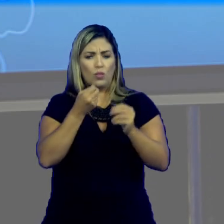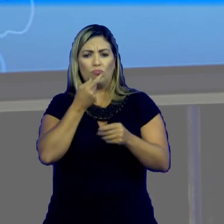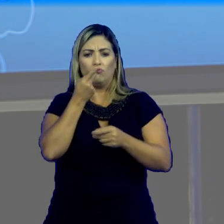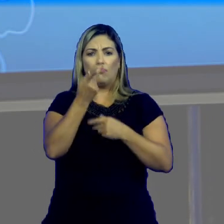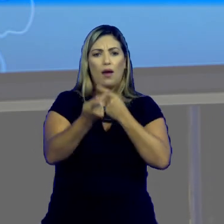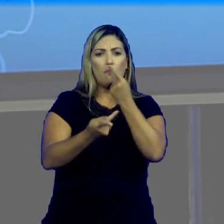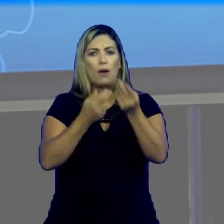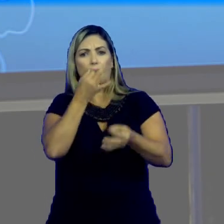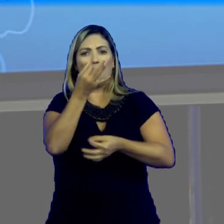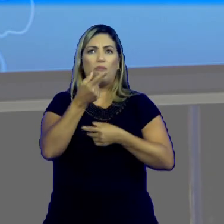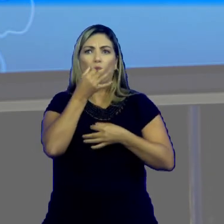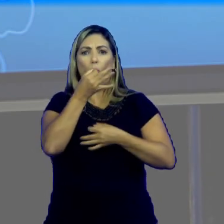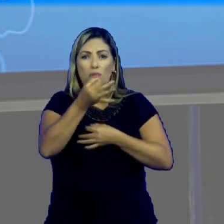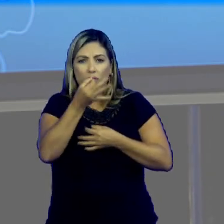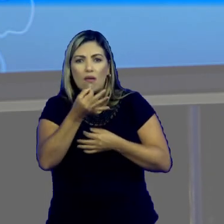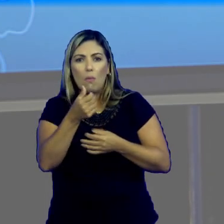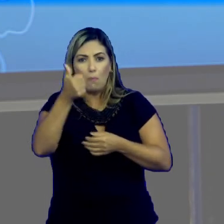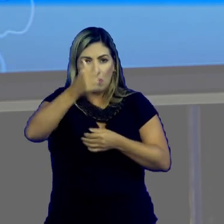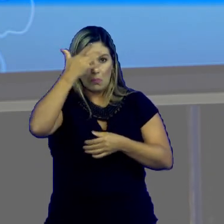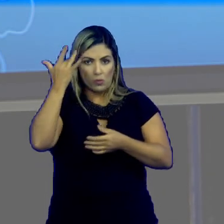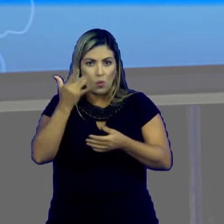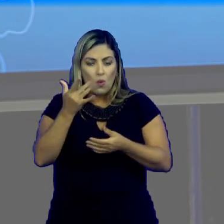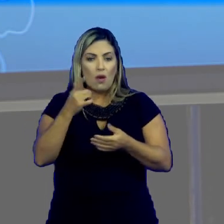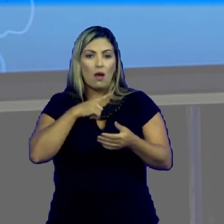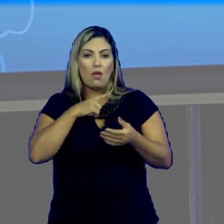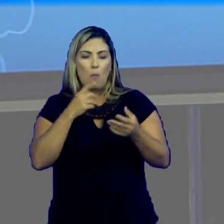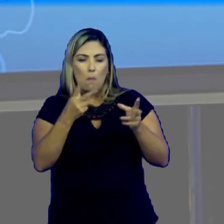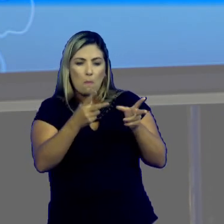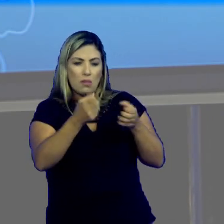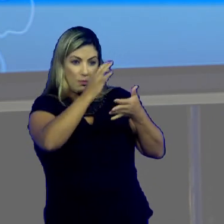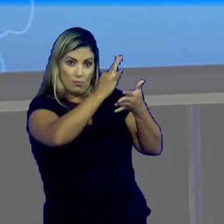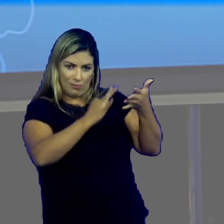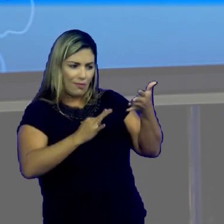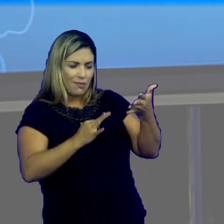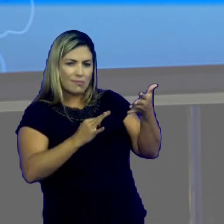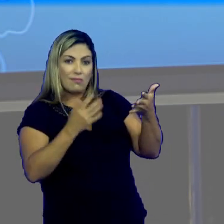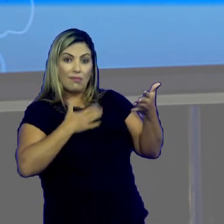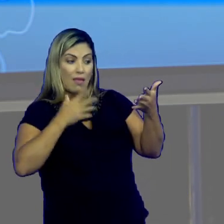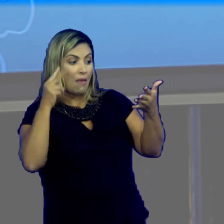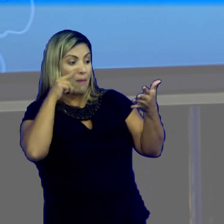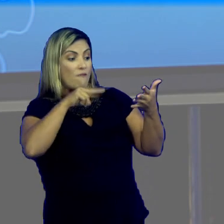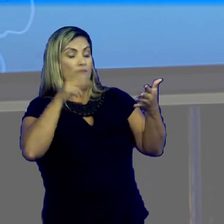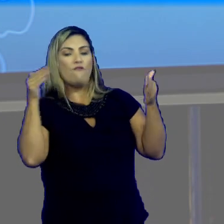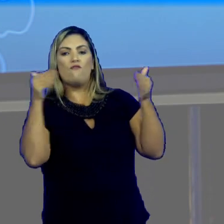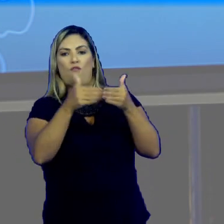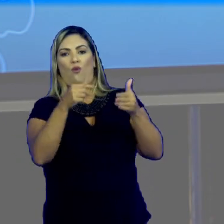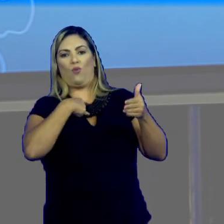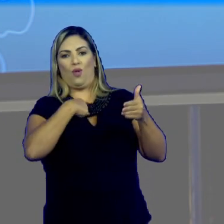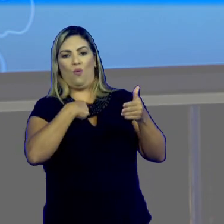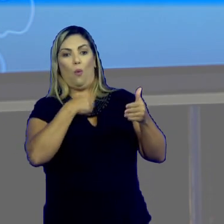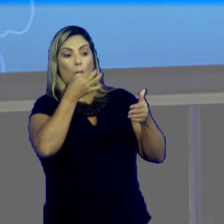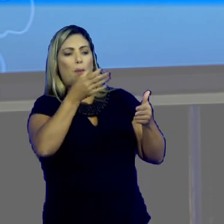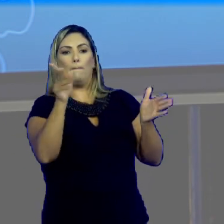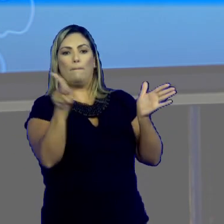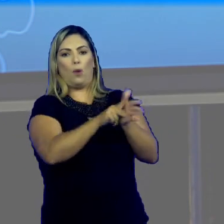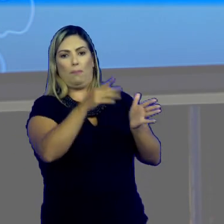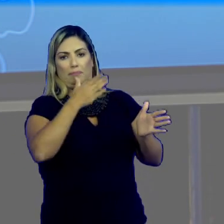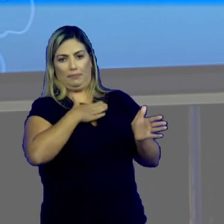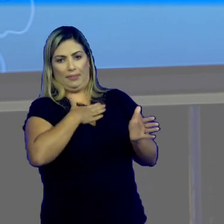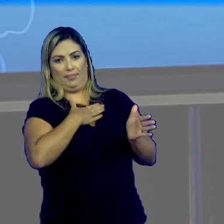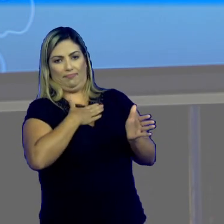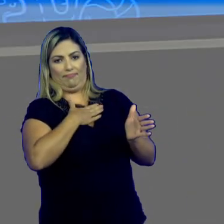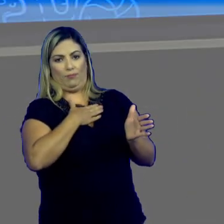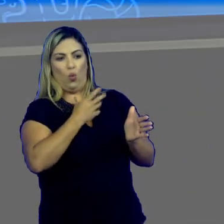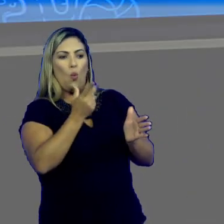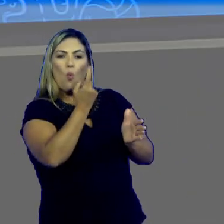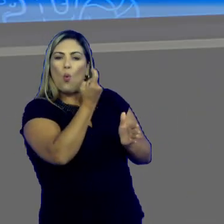eu disser num texto em primeira pessoa, a visão é só minha, é única, é unilateral, é só